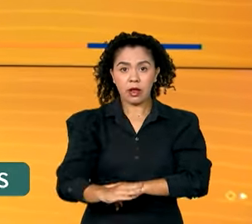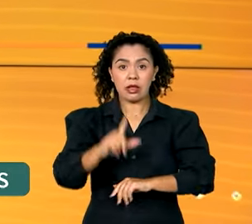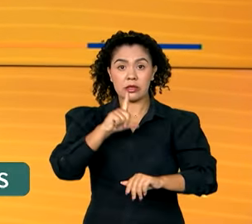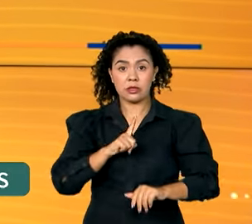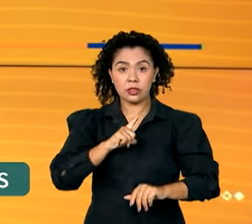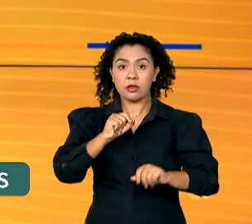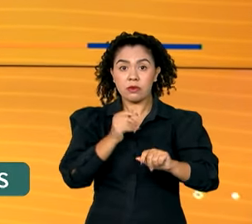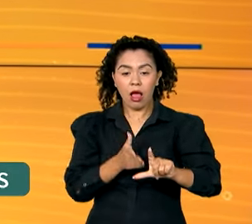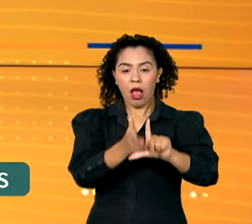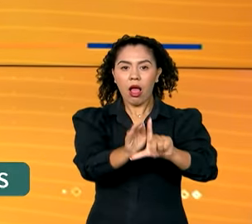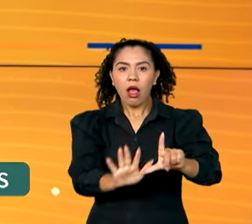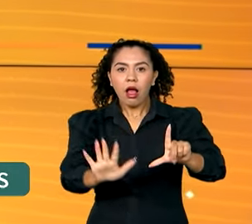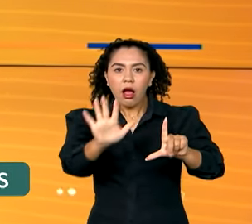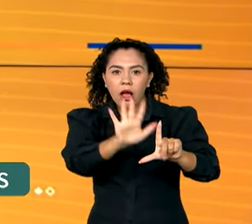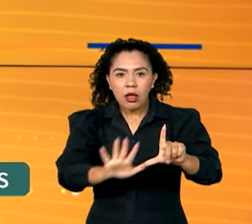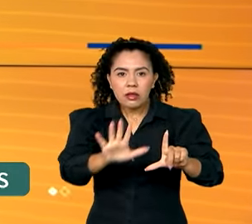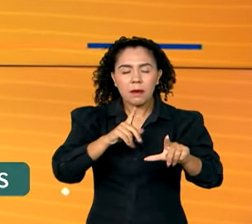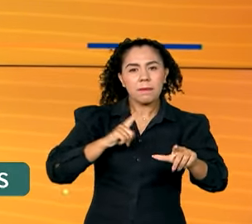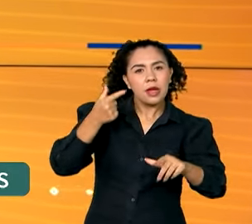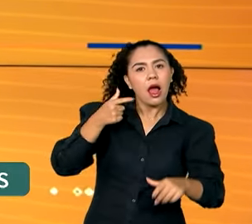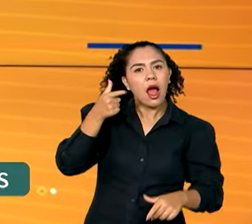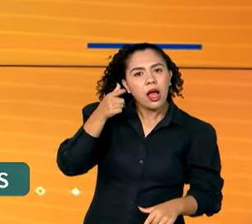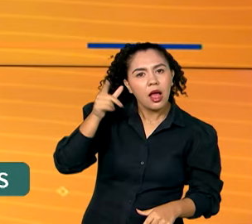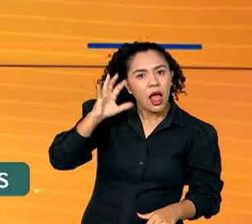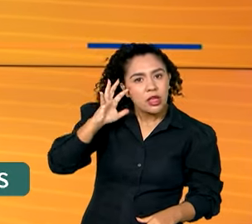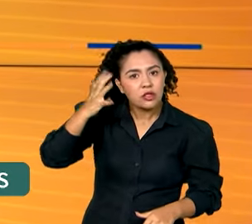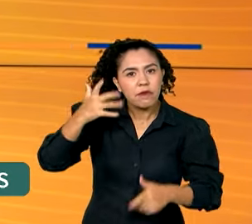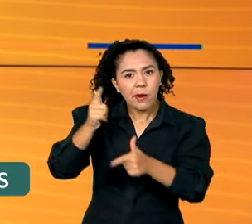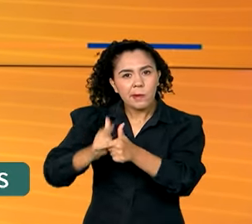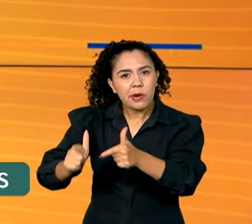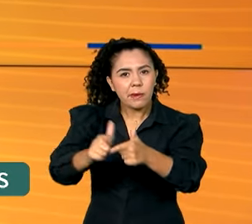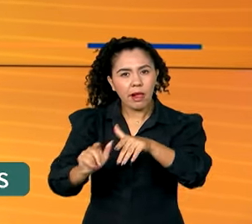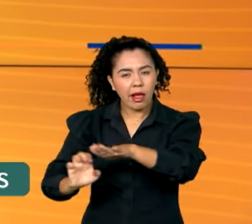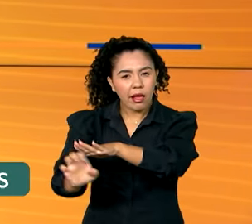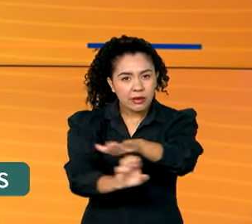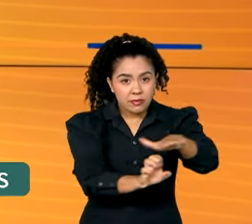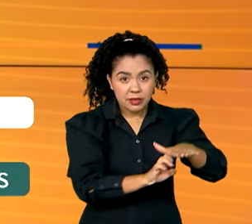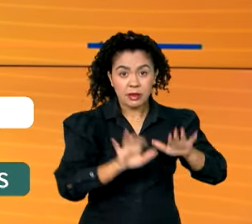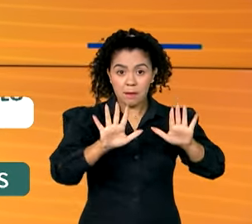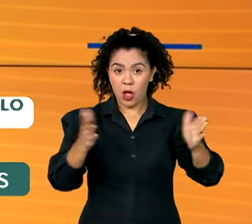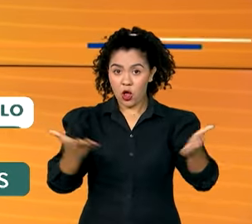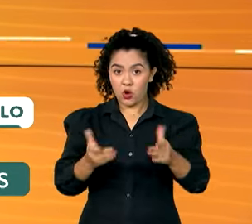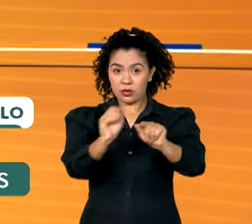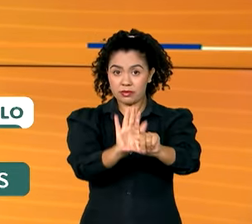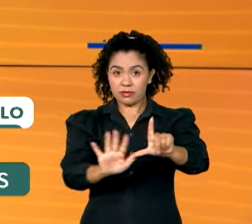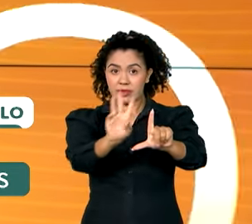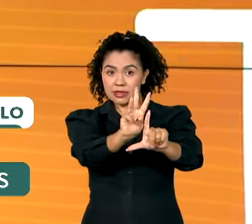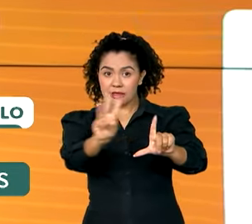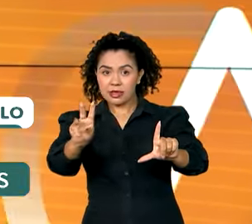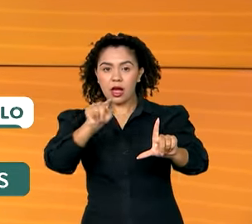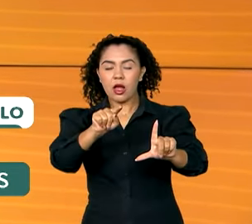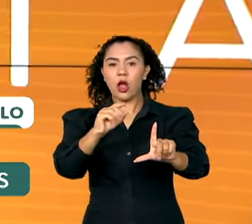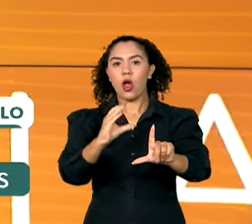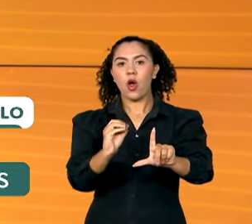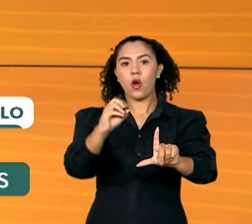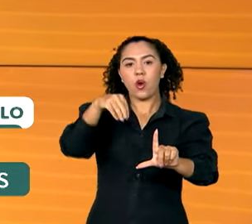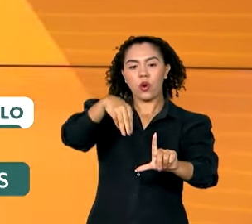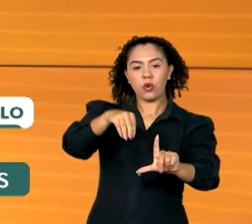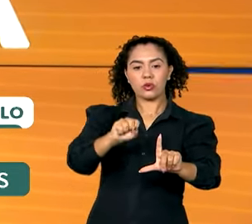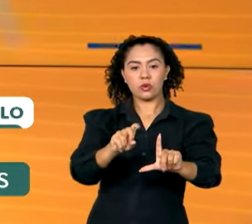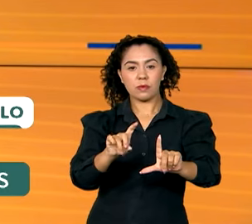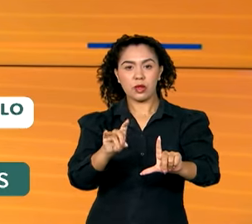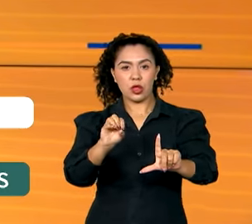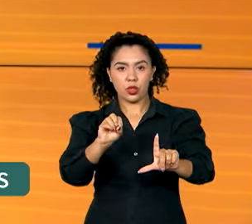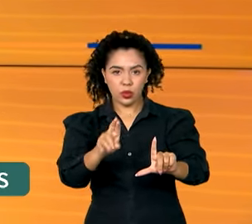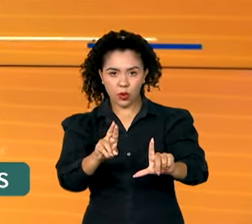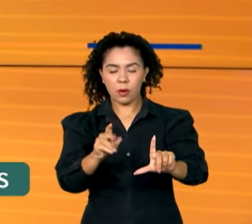direitos e resolver conflitos com empresas. Hoje, a plataforma consumidor.gov.br já se consolidou como